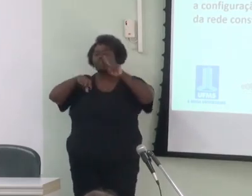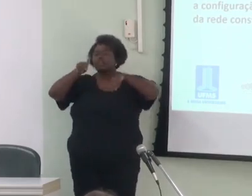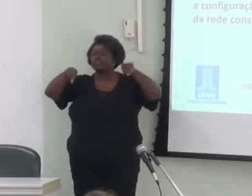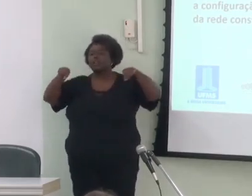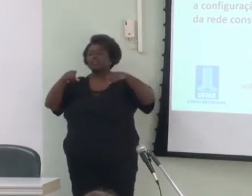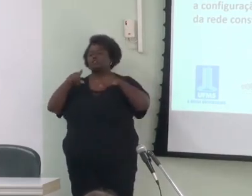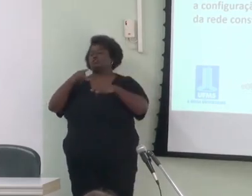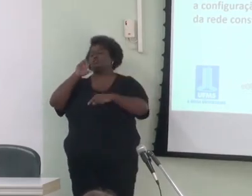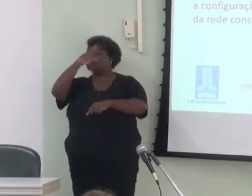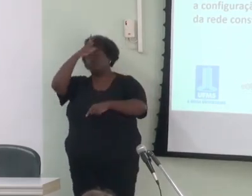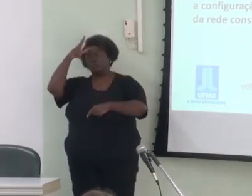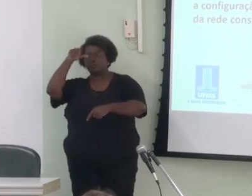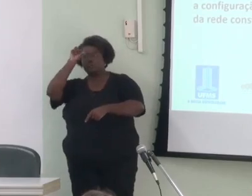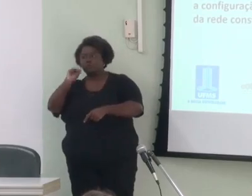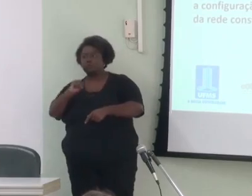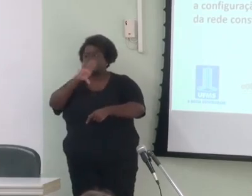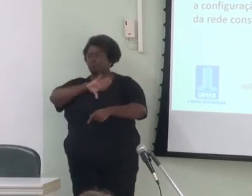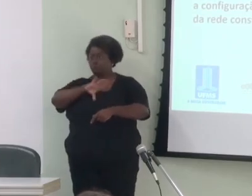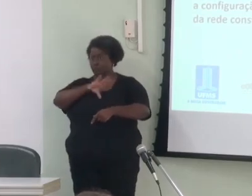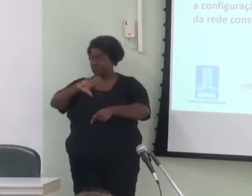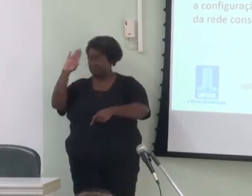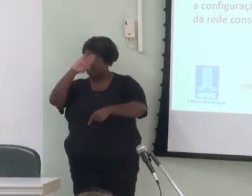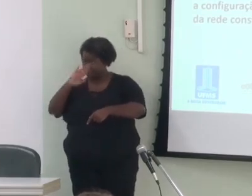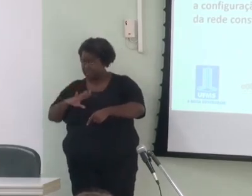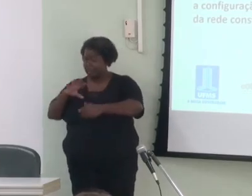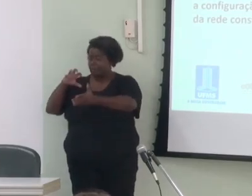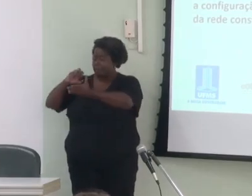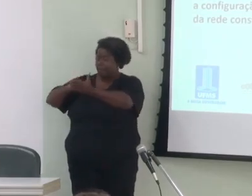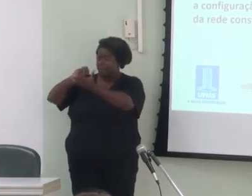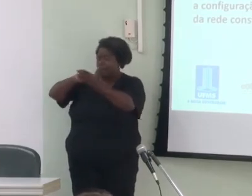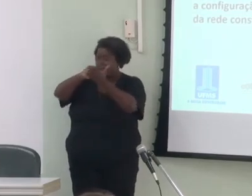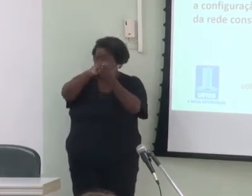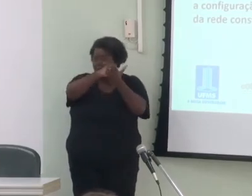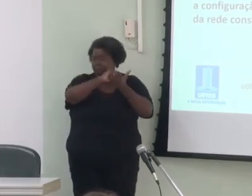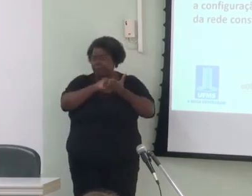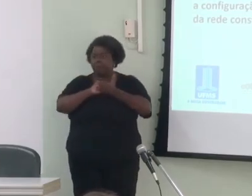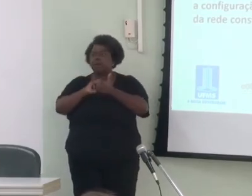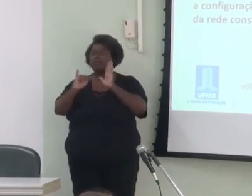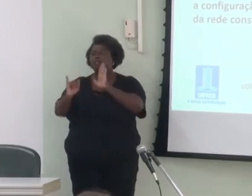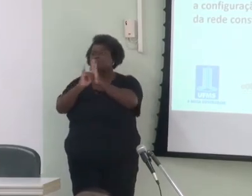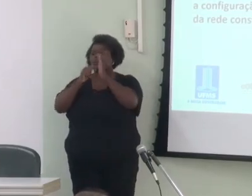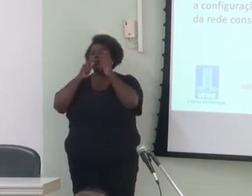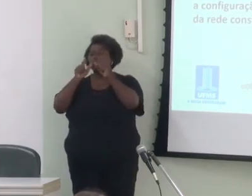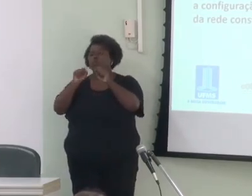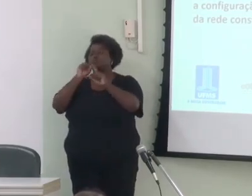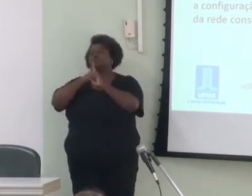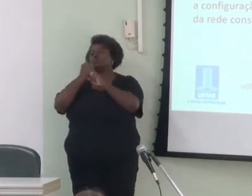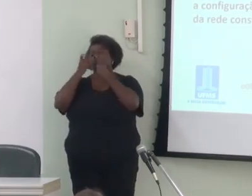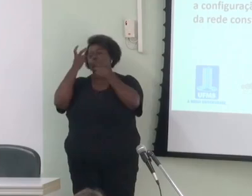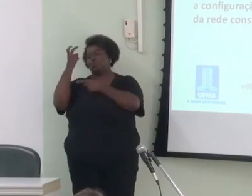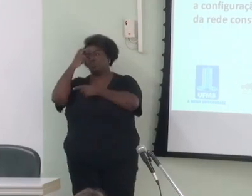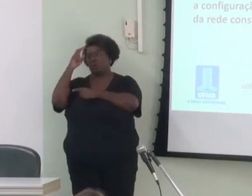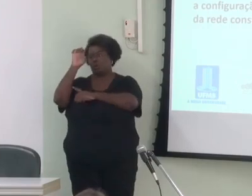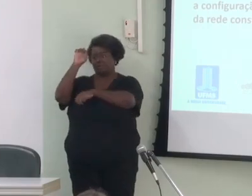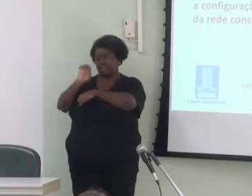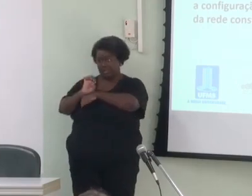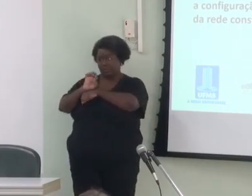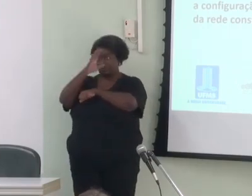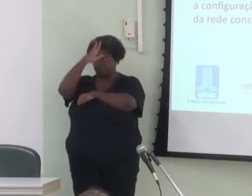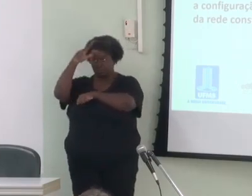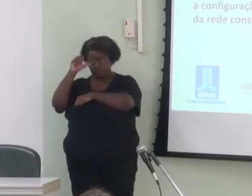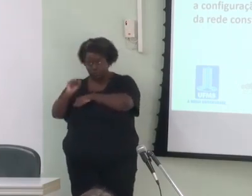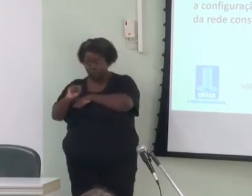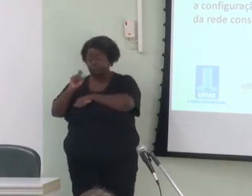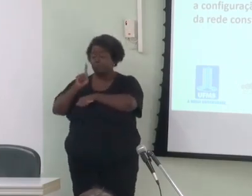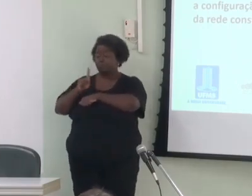brasileiro de modo a documentar a identidade linguística e sociocultural do Estado A professora Thaisa desenvolve